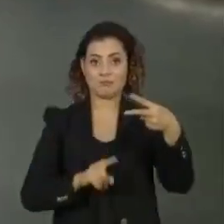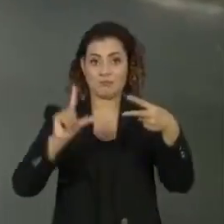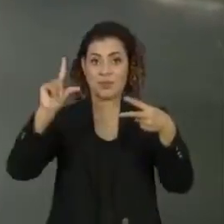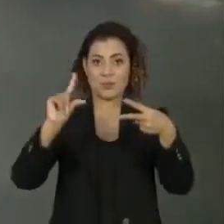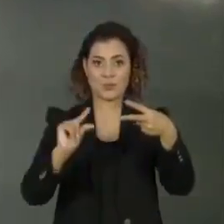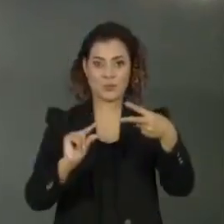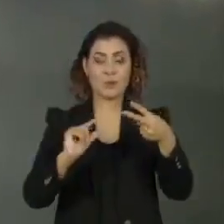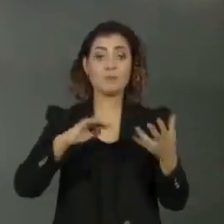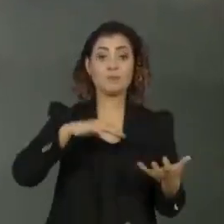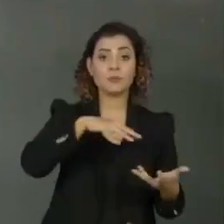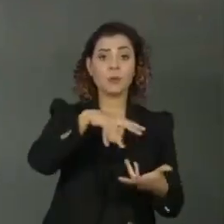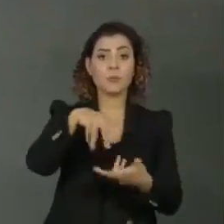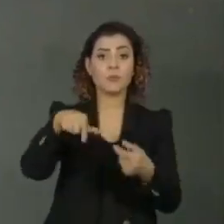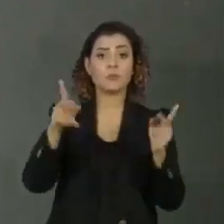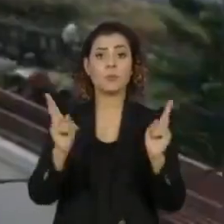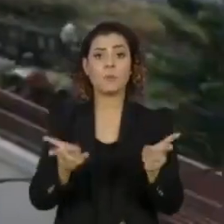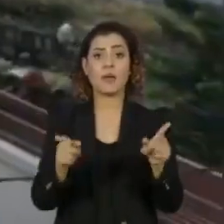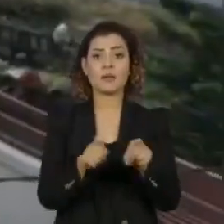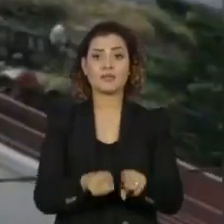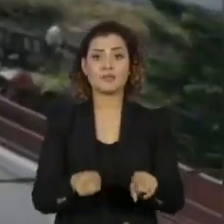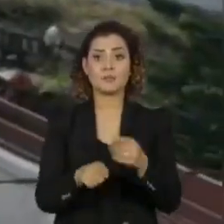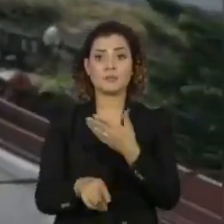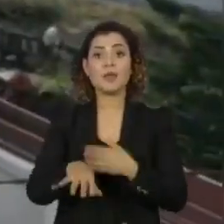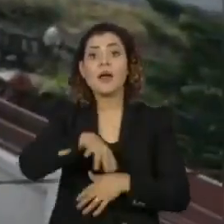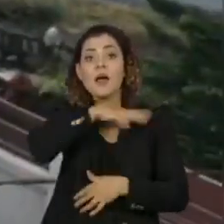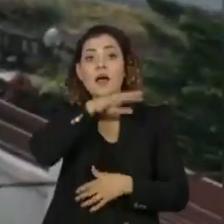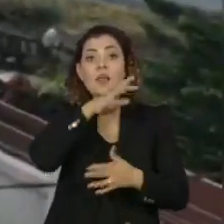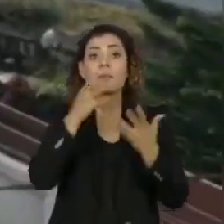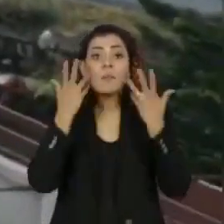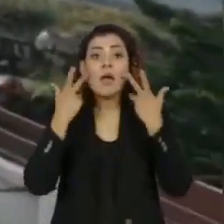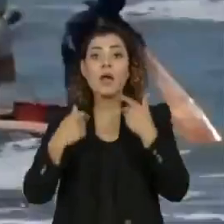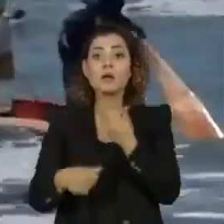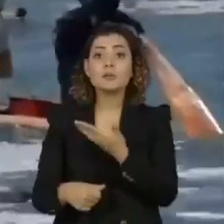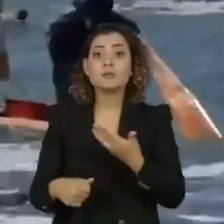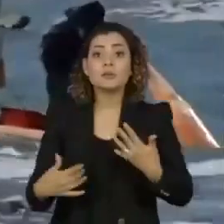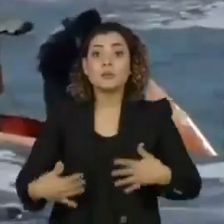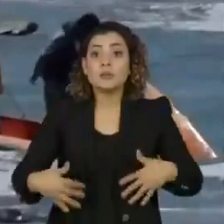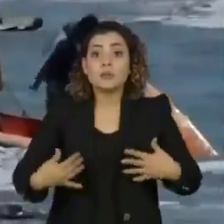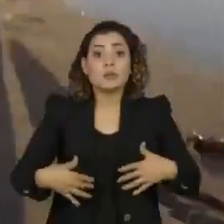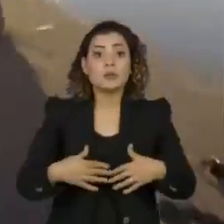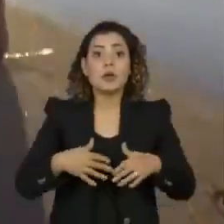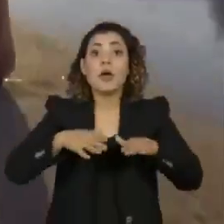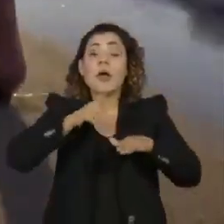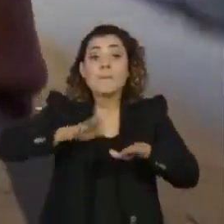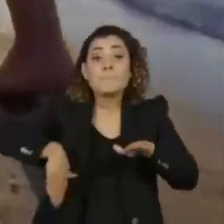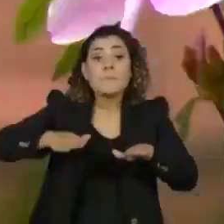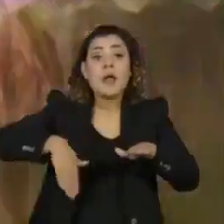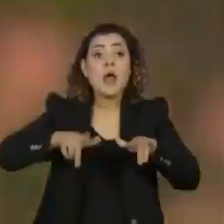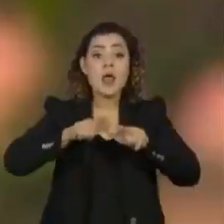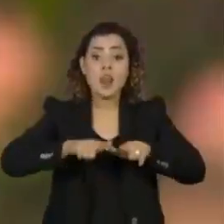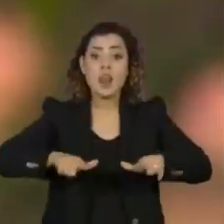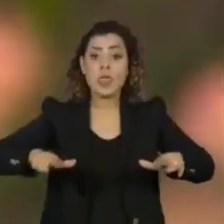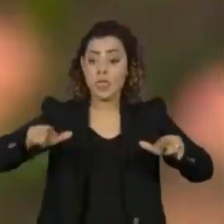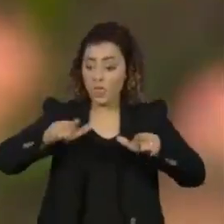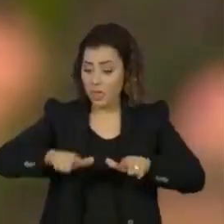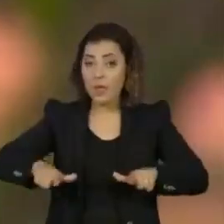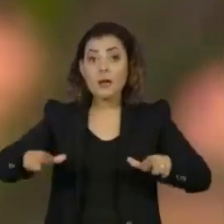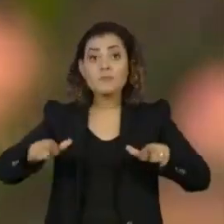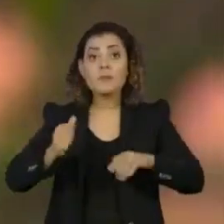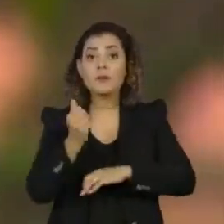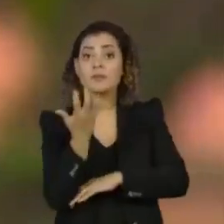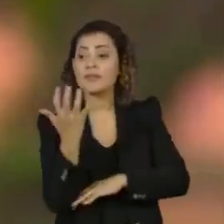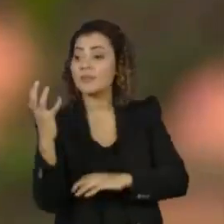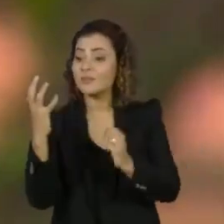afora, as cenas se repetiam. Animais eram vistos perto das cidades. As praias ficaram mais limpas. A